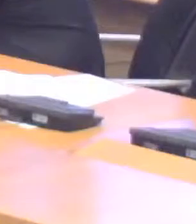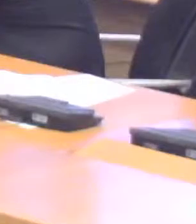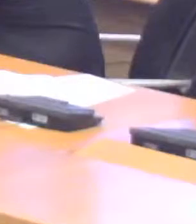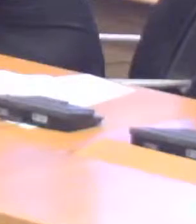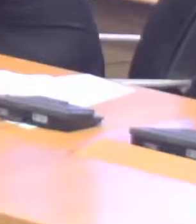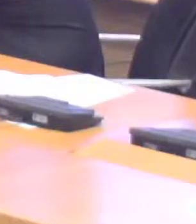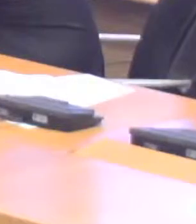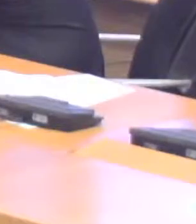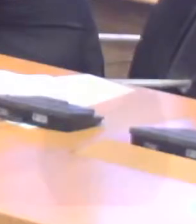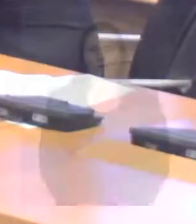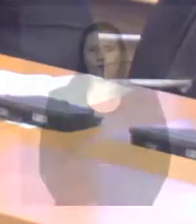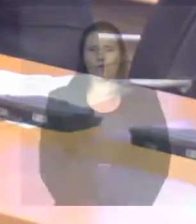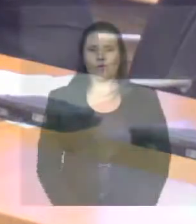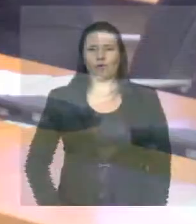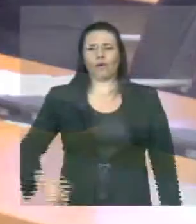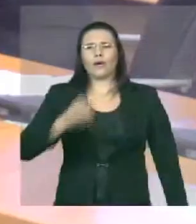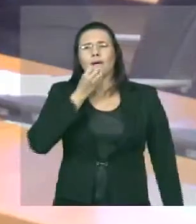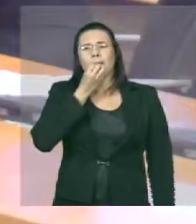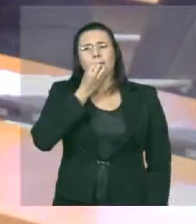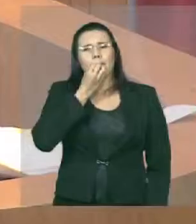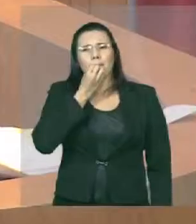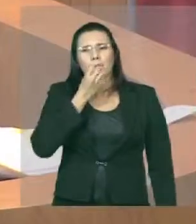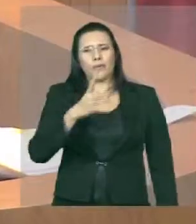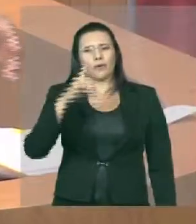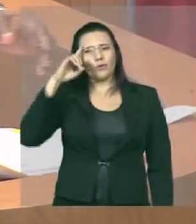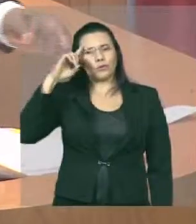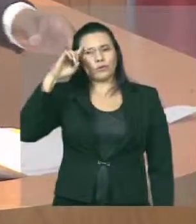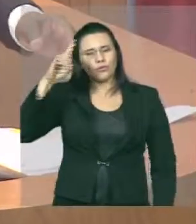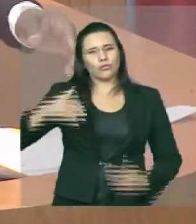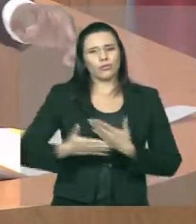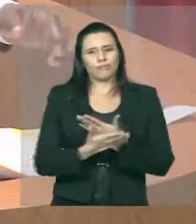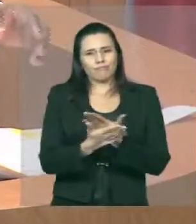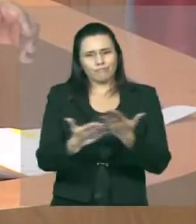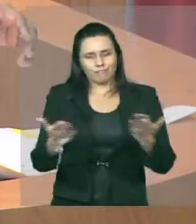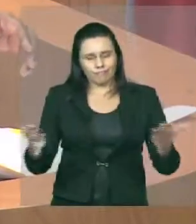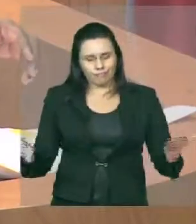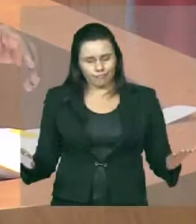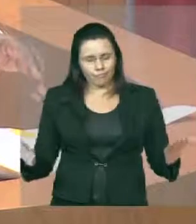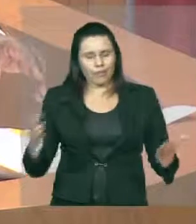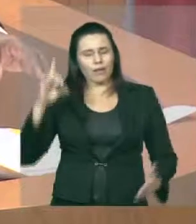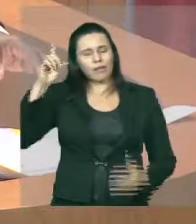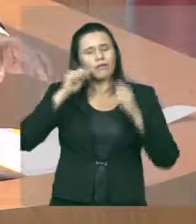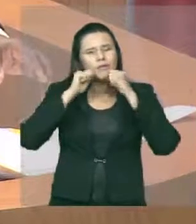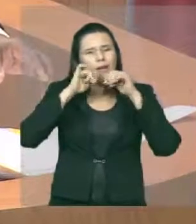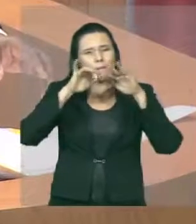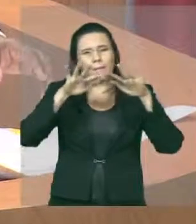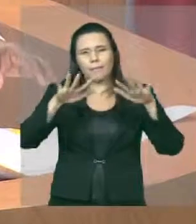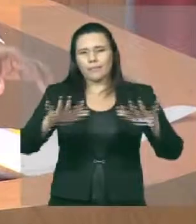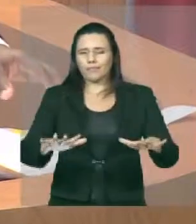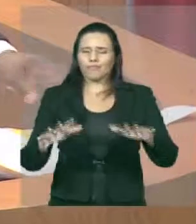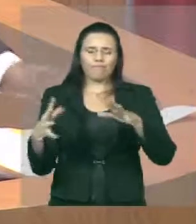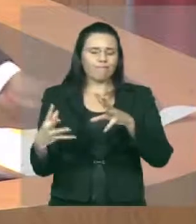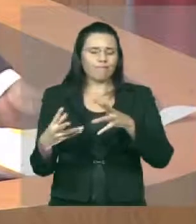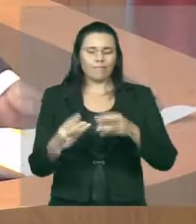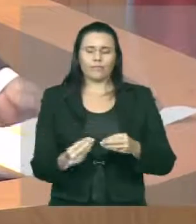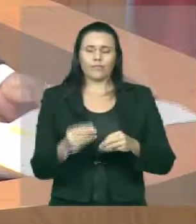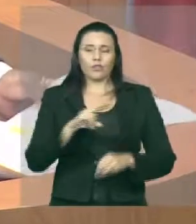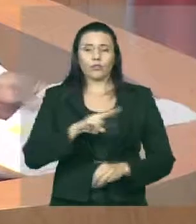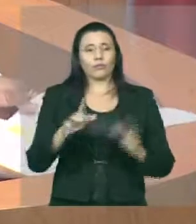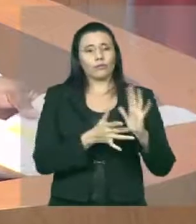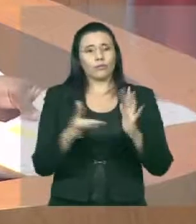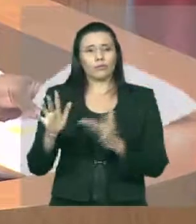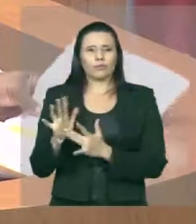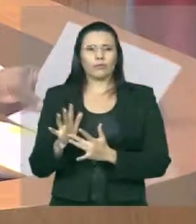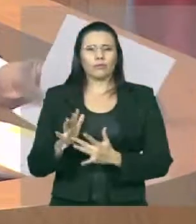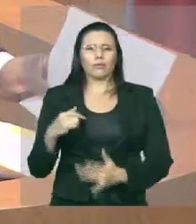Senhoras e dia. Deus abençoe a todos, em nome de Jesus. É um prazer estar aqui depois